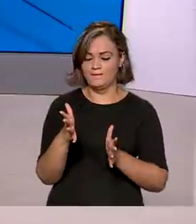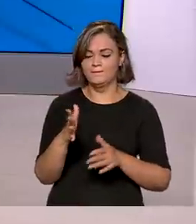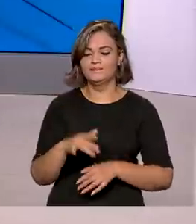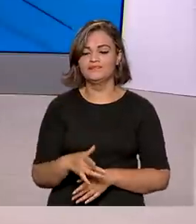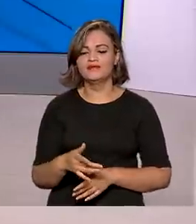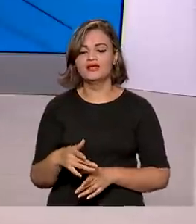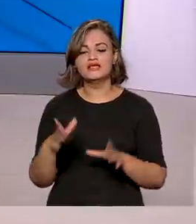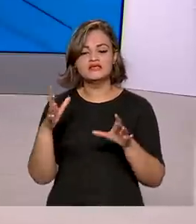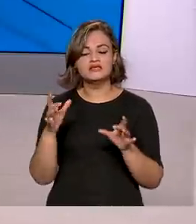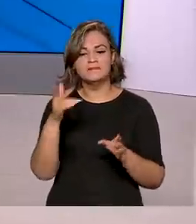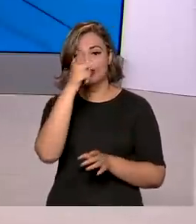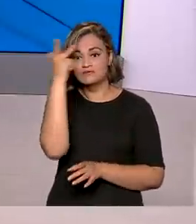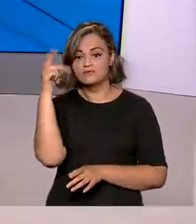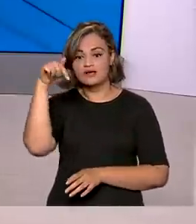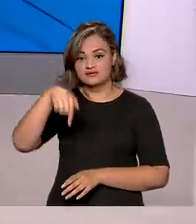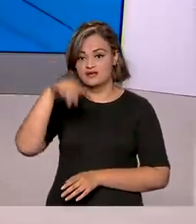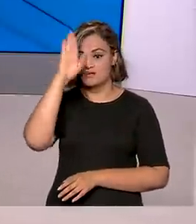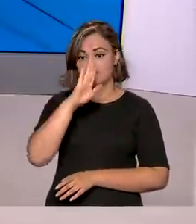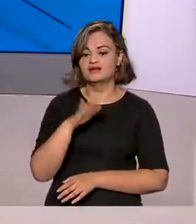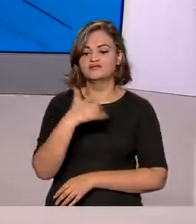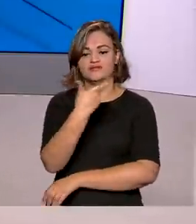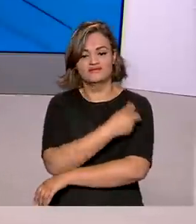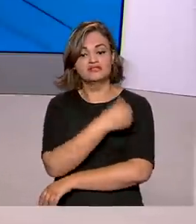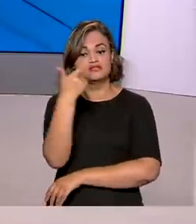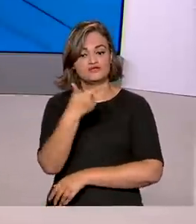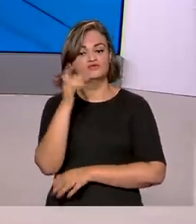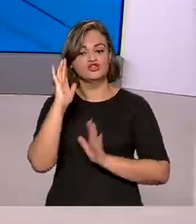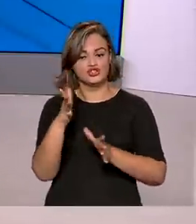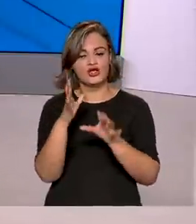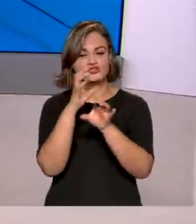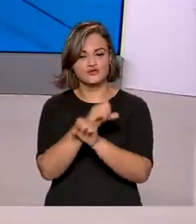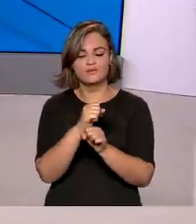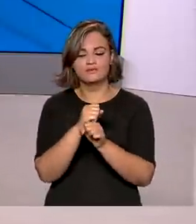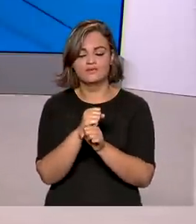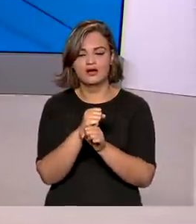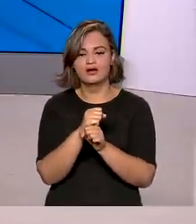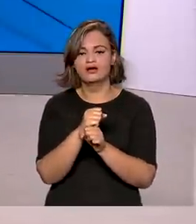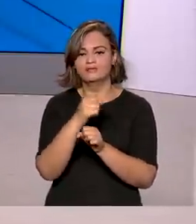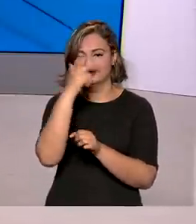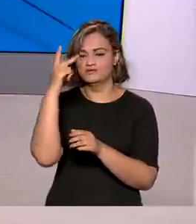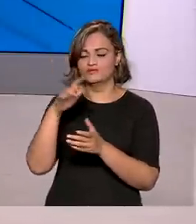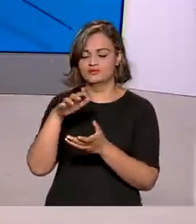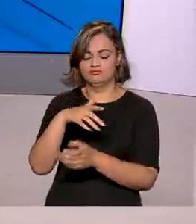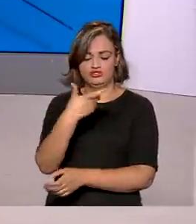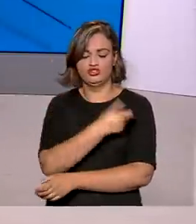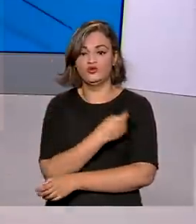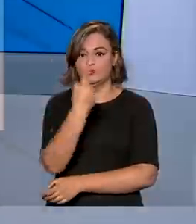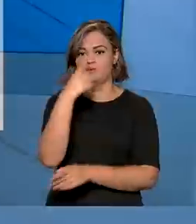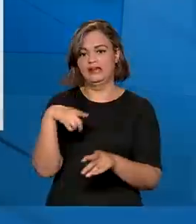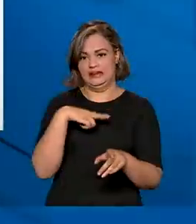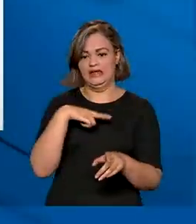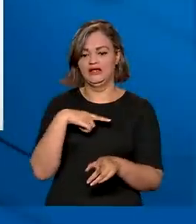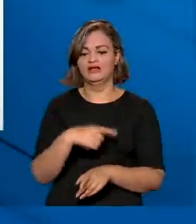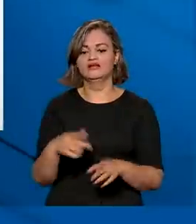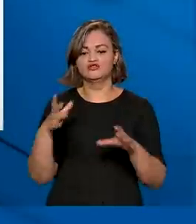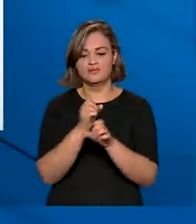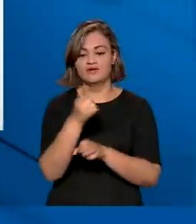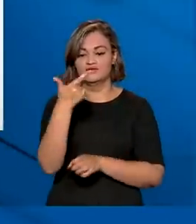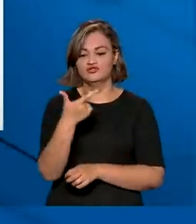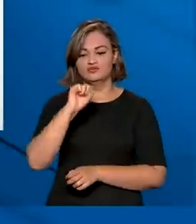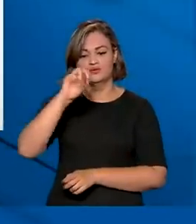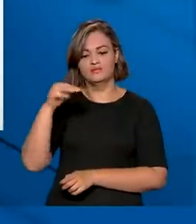vacina. E o número de brasileiros que tomaram a segunda dose da vacina, incluindo a de dose única, é de mais de 28